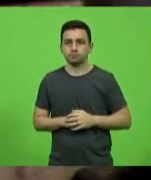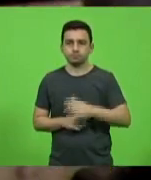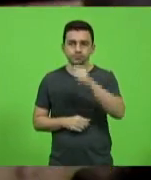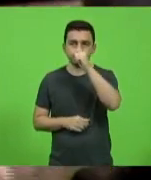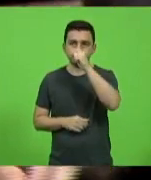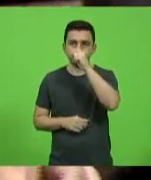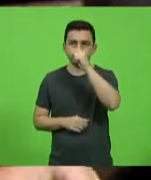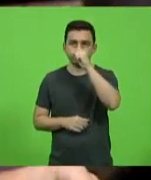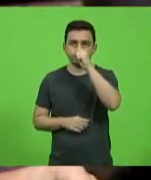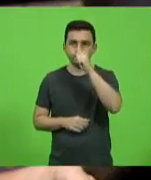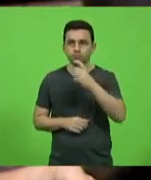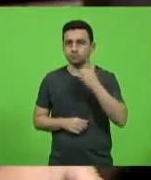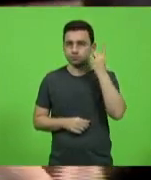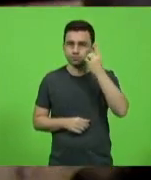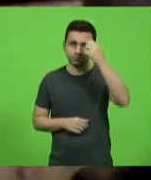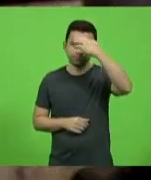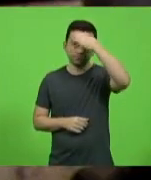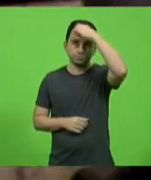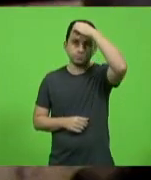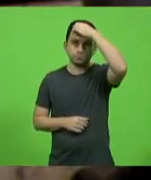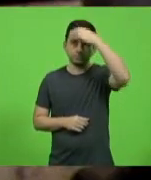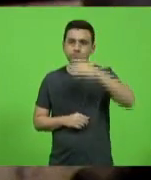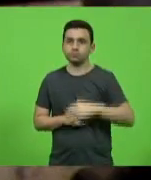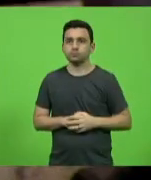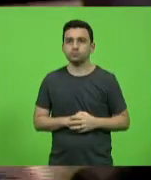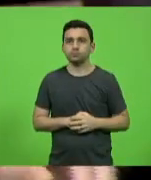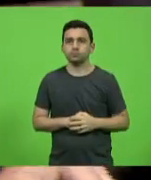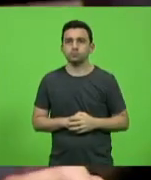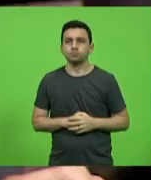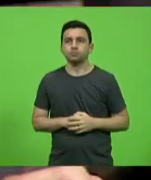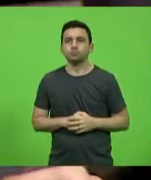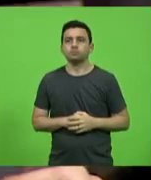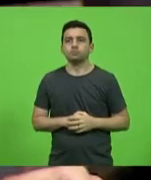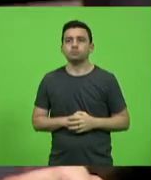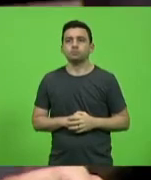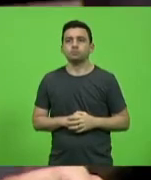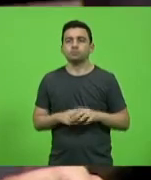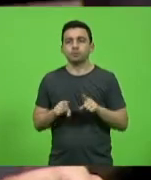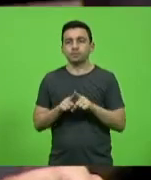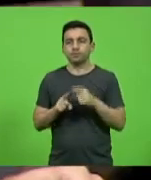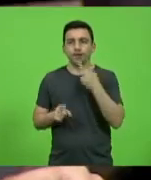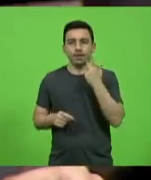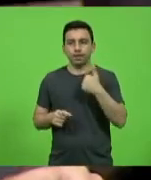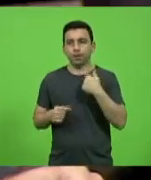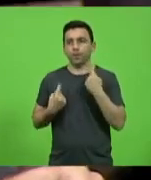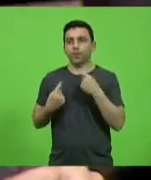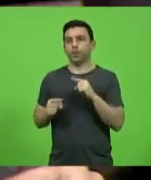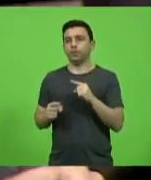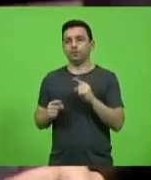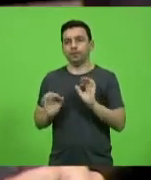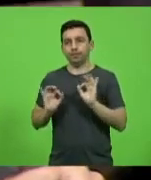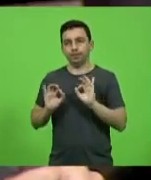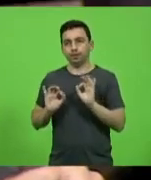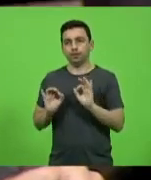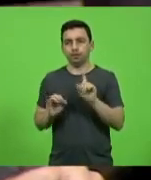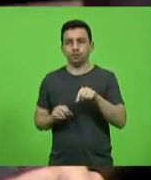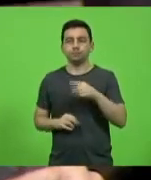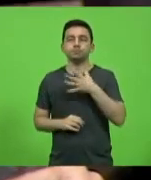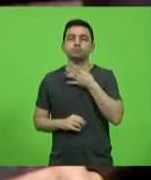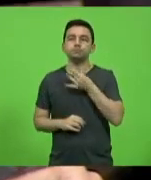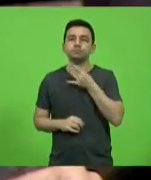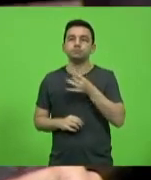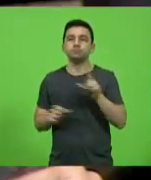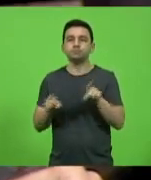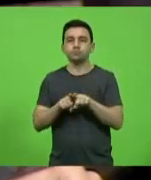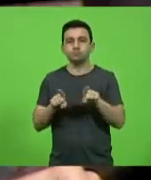no deputado Mocelin e, para não falarem que eu sou do contra, eu voto no deputado Cobalquini e no